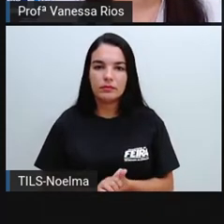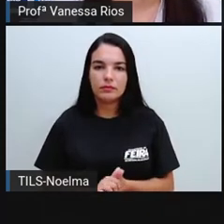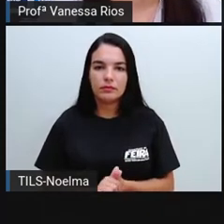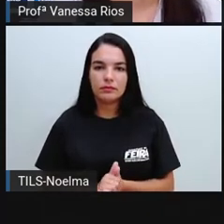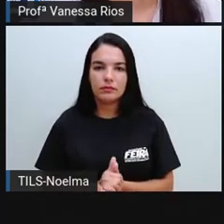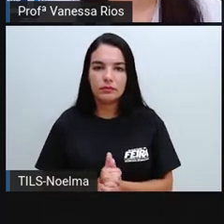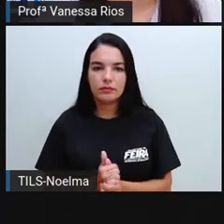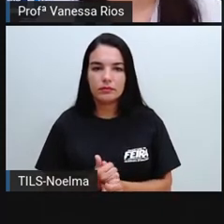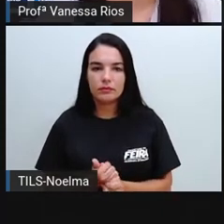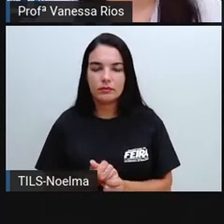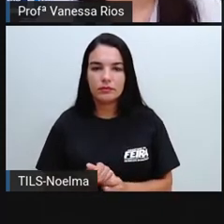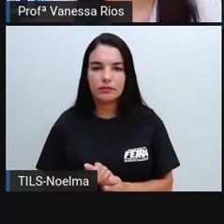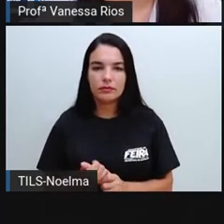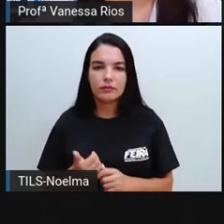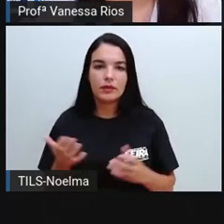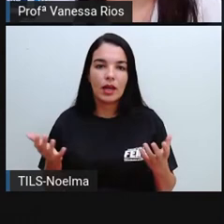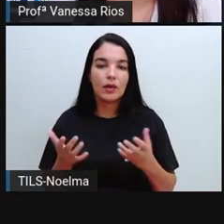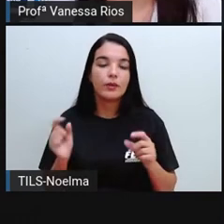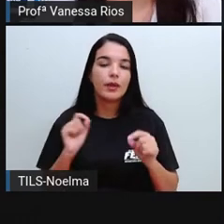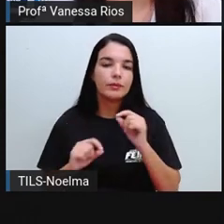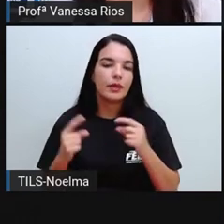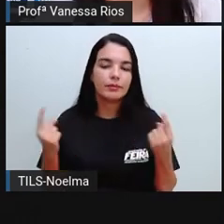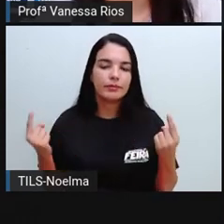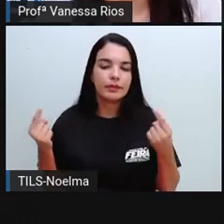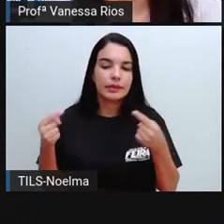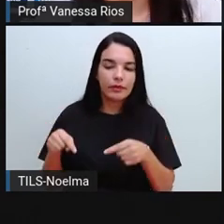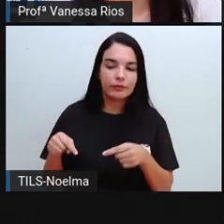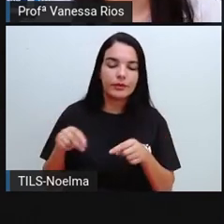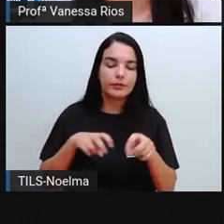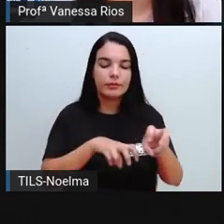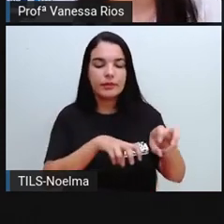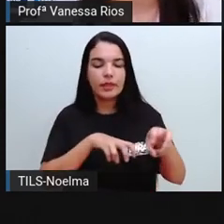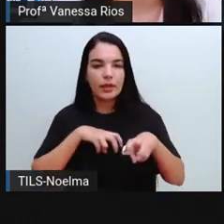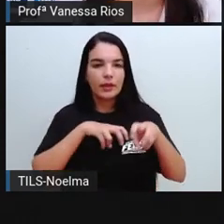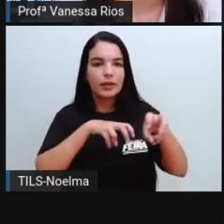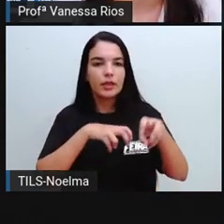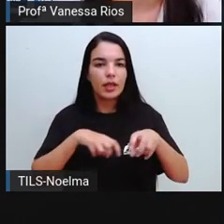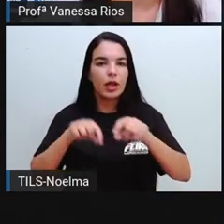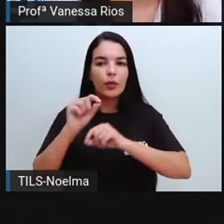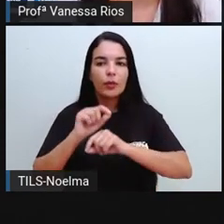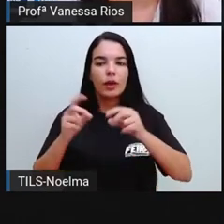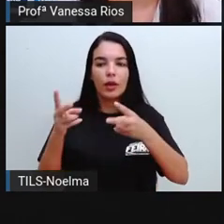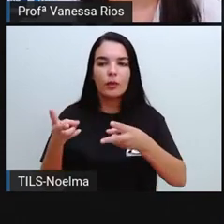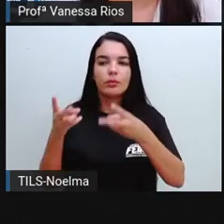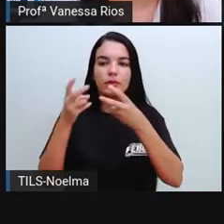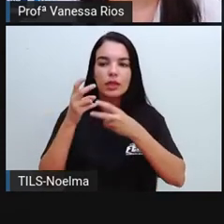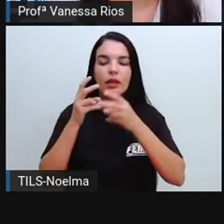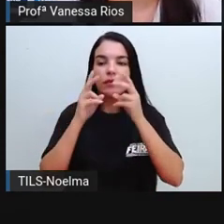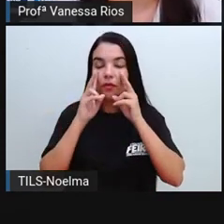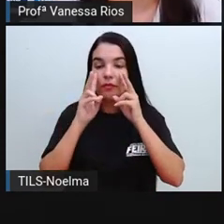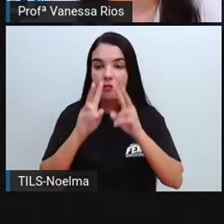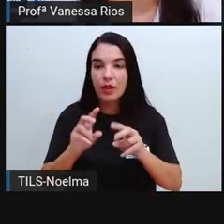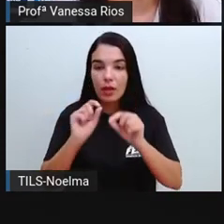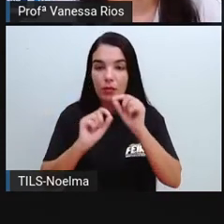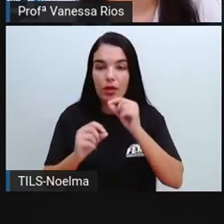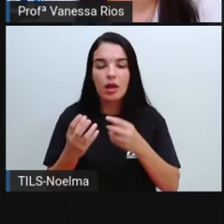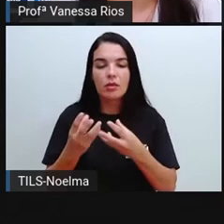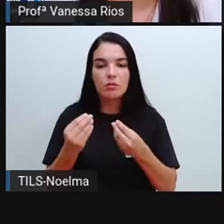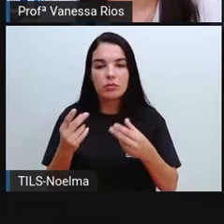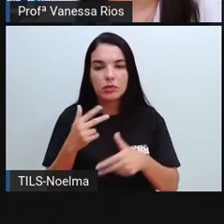E aí, em relação aos desafios da agricultura, a gente observa que muitas coisas foram se